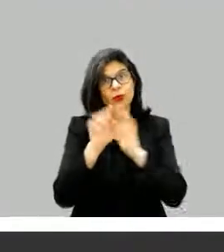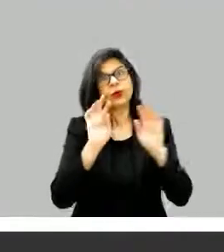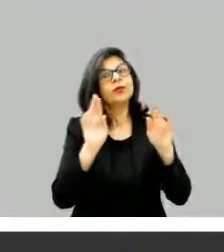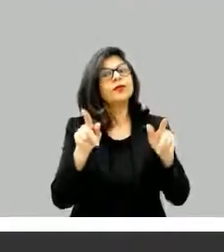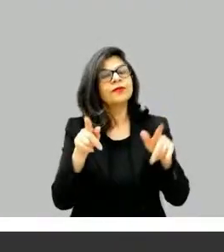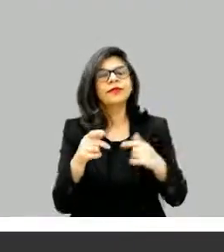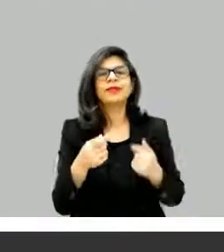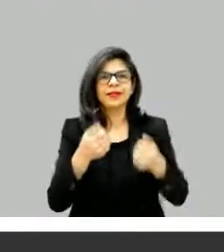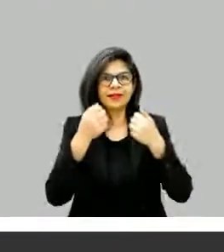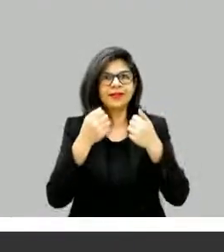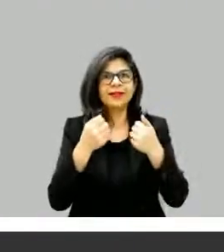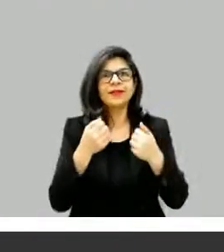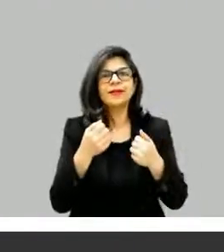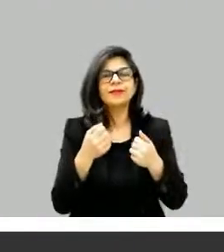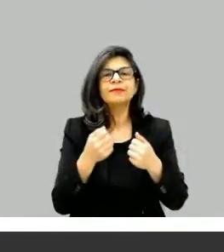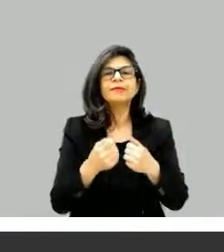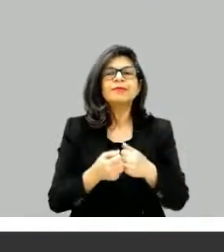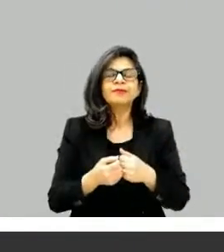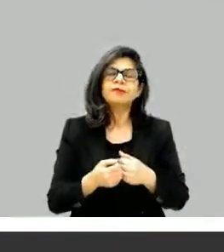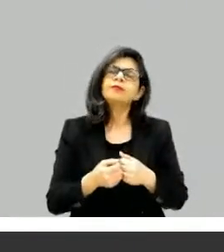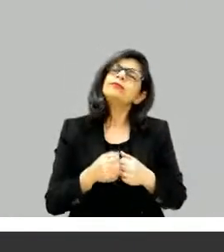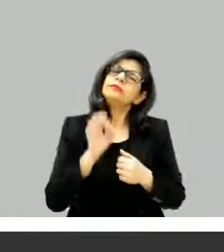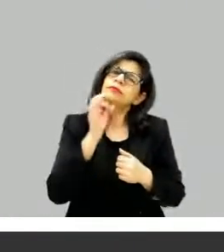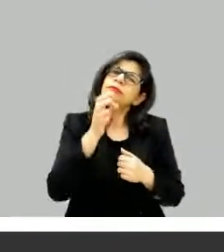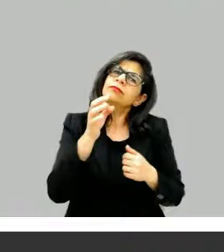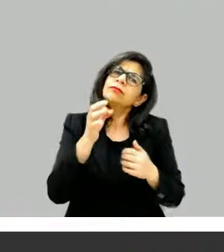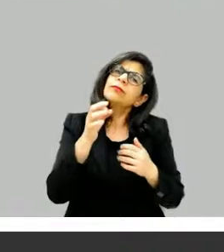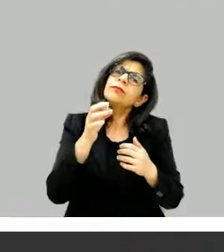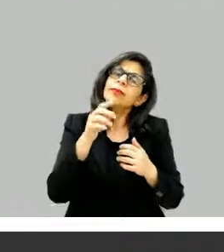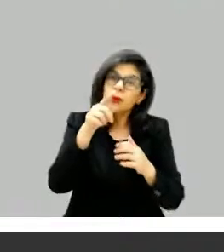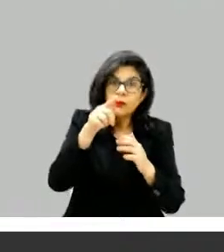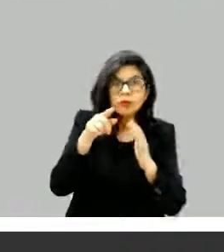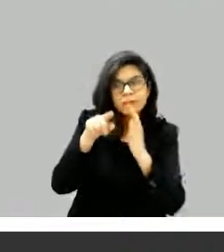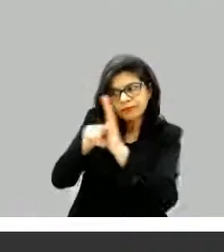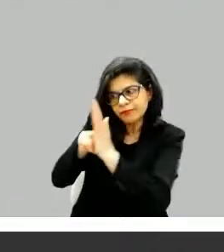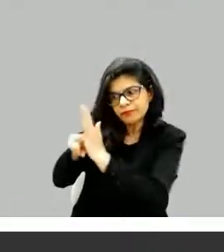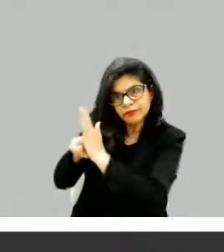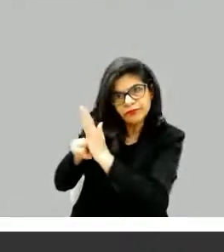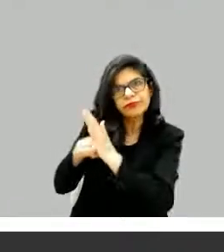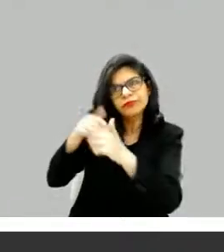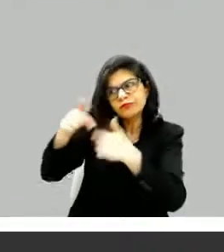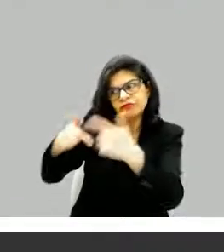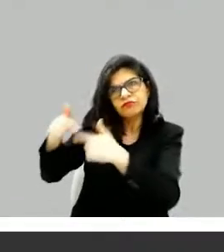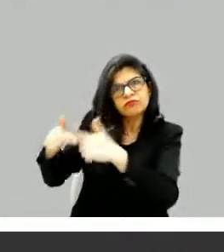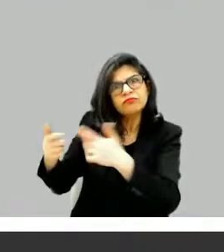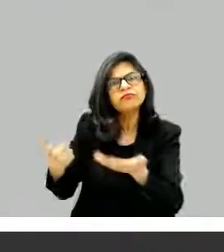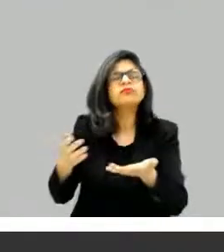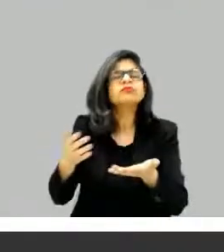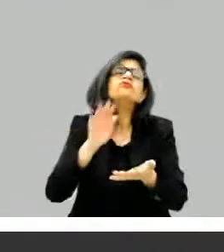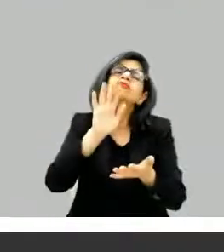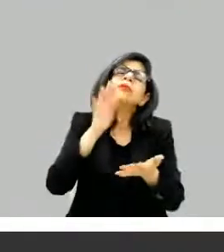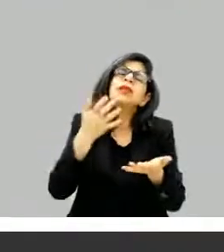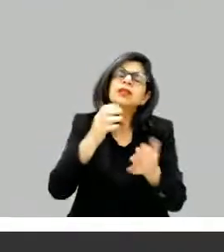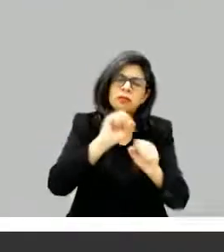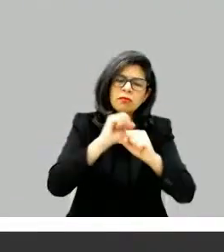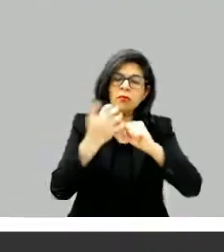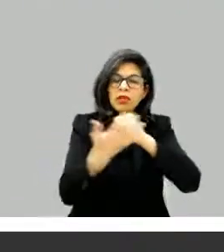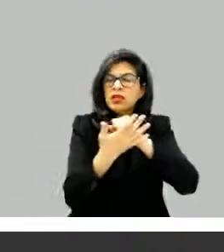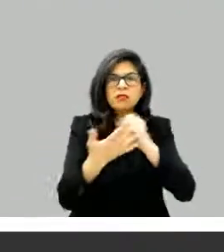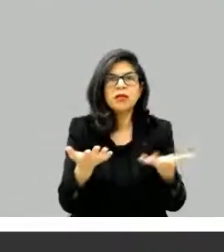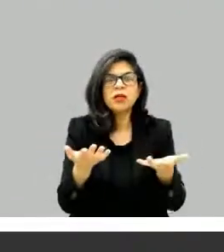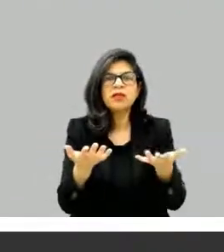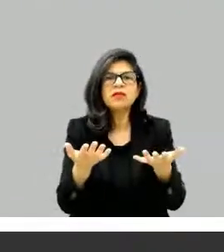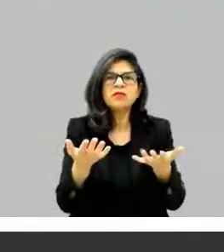Essas pesquisas sobre o mototransporte não sofreram uma revolução com o advento da pandemia em 2020? Me parece que os